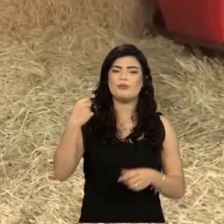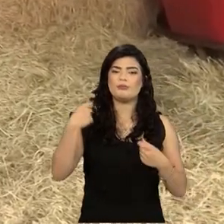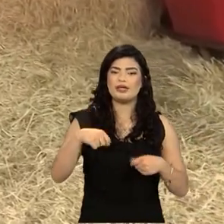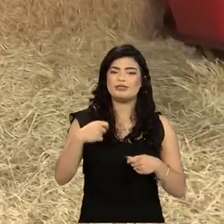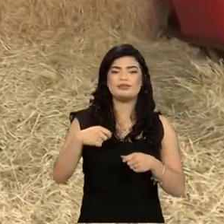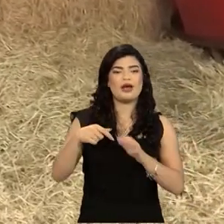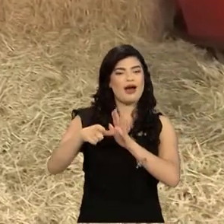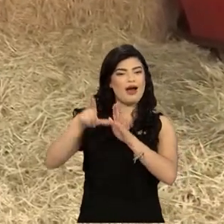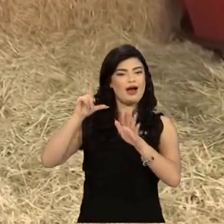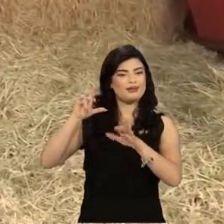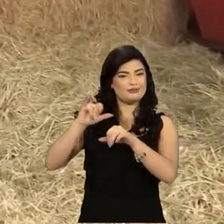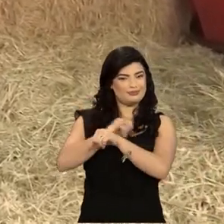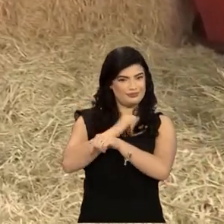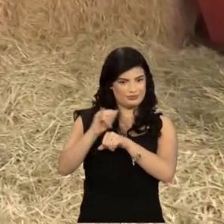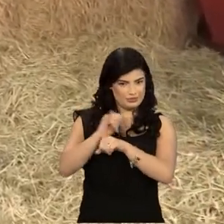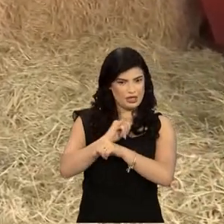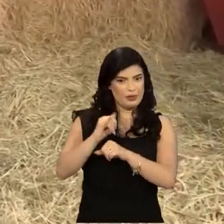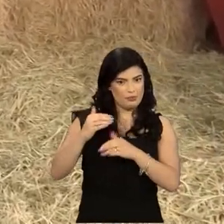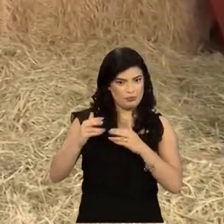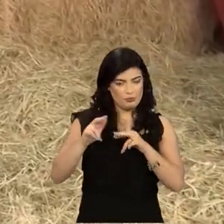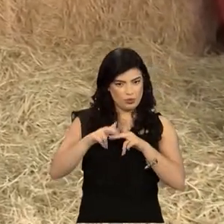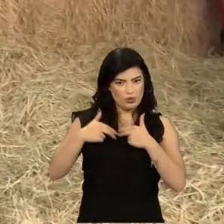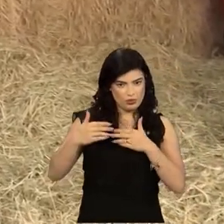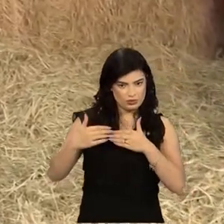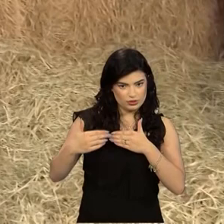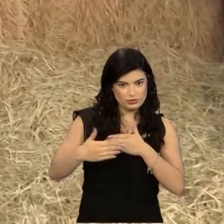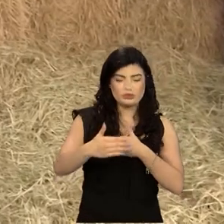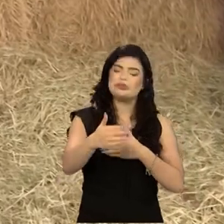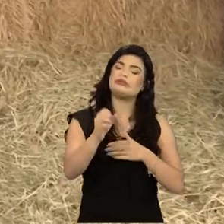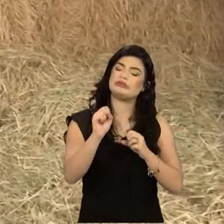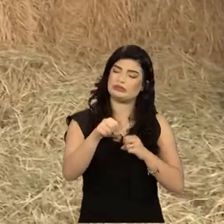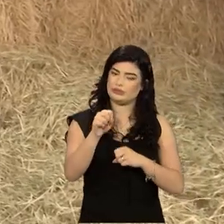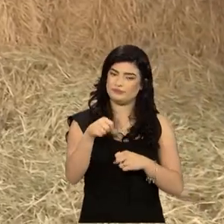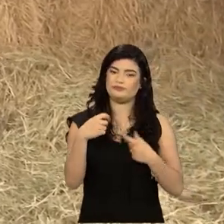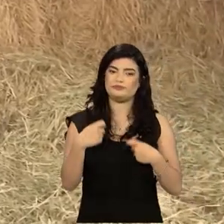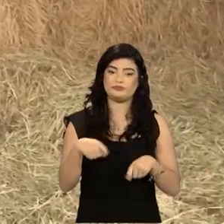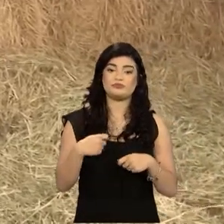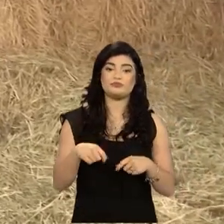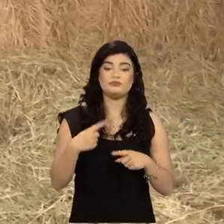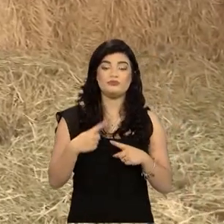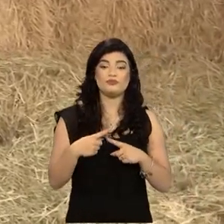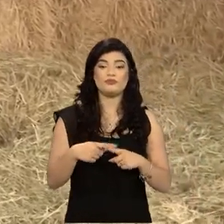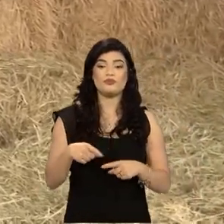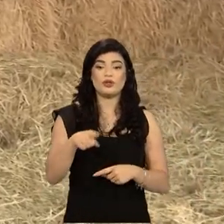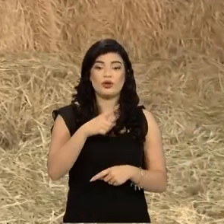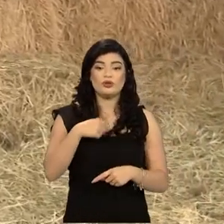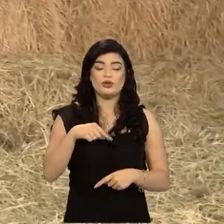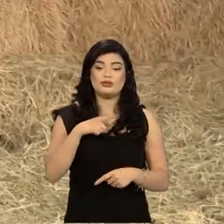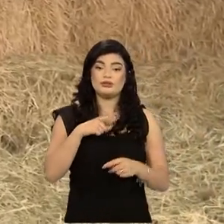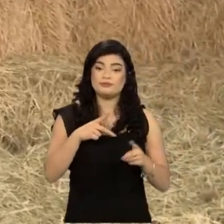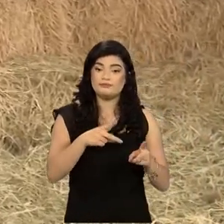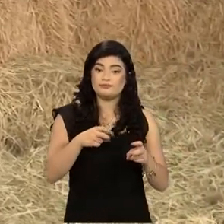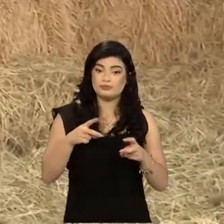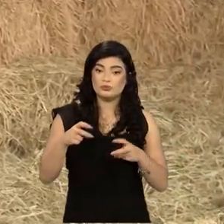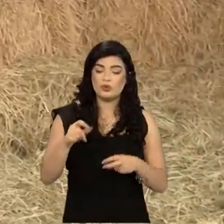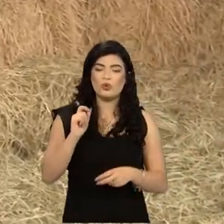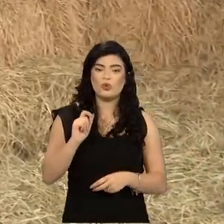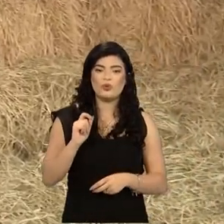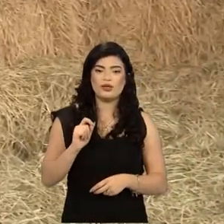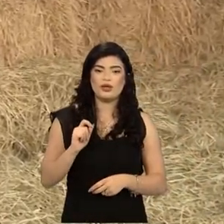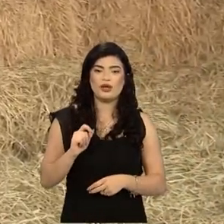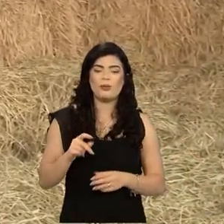planejamento profissional para passar bem esse período. Sem dúvida. Nós, a gente vem observando, Marco,